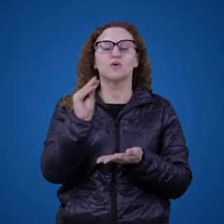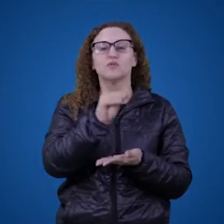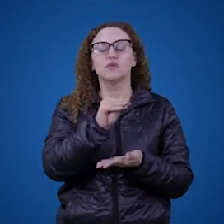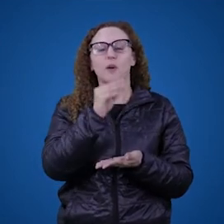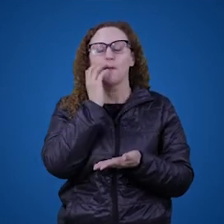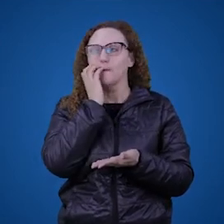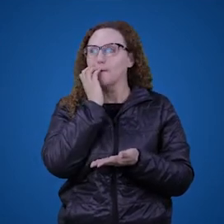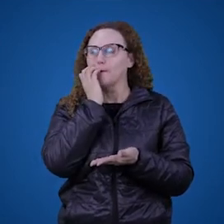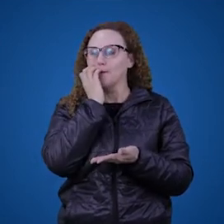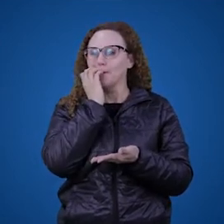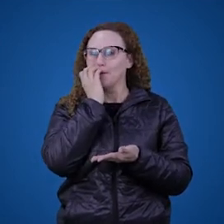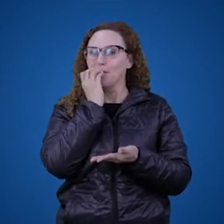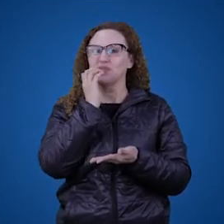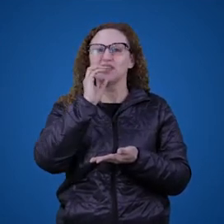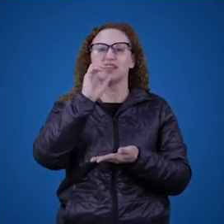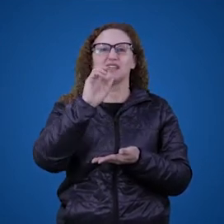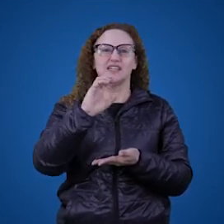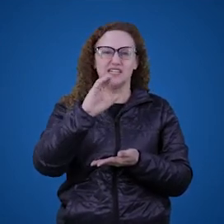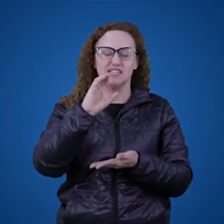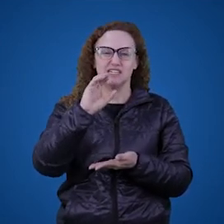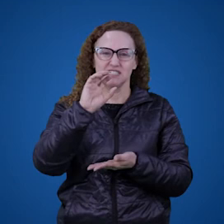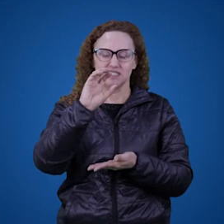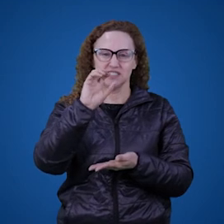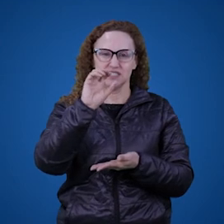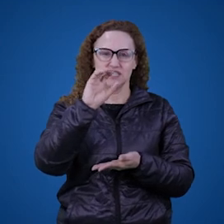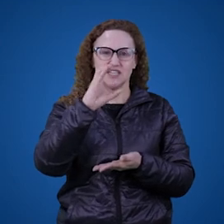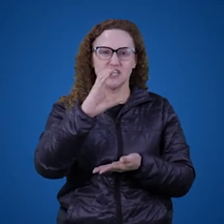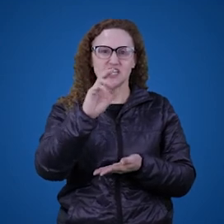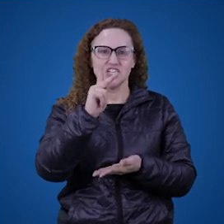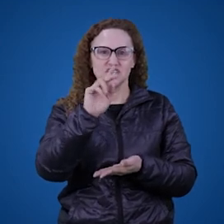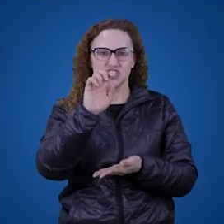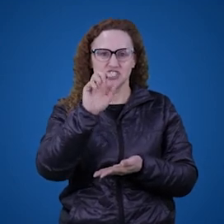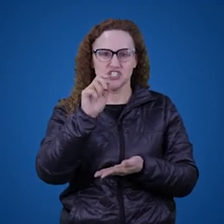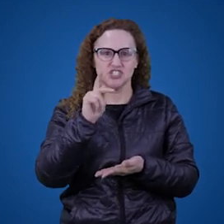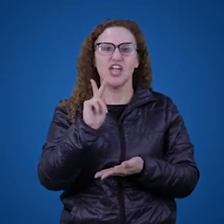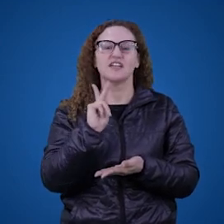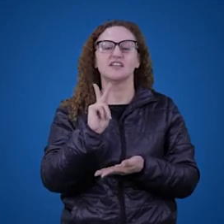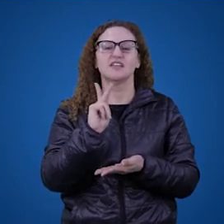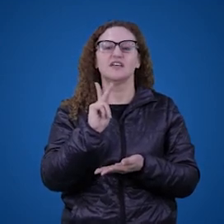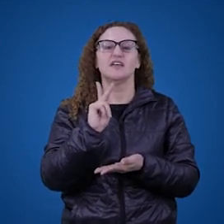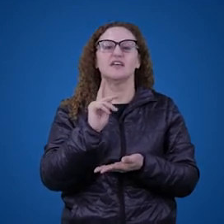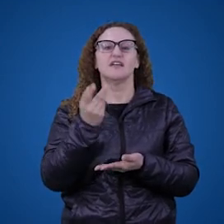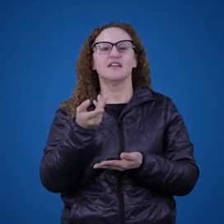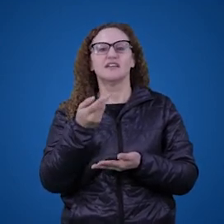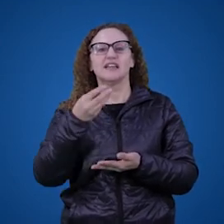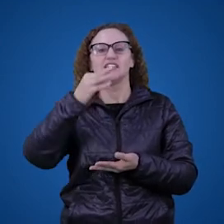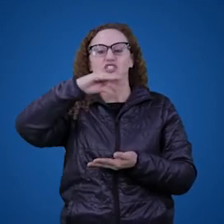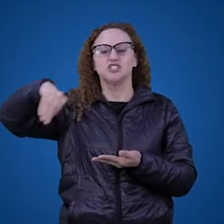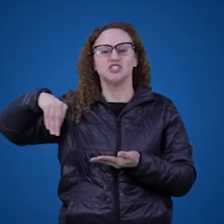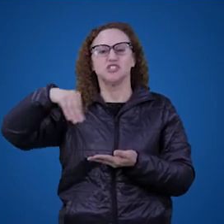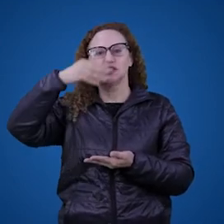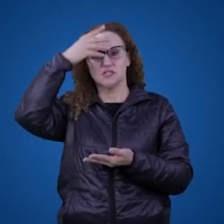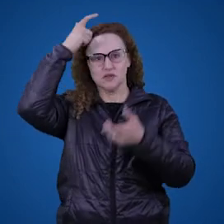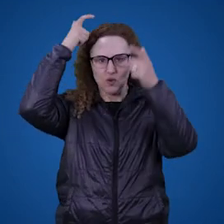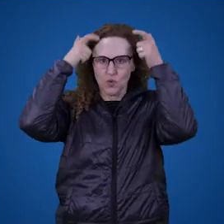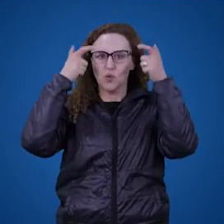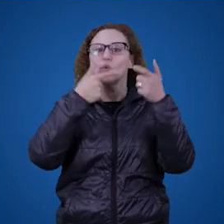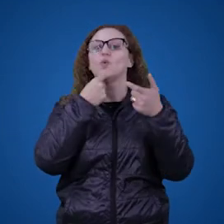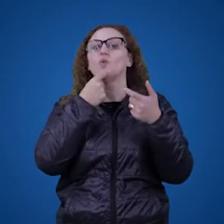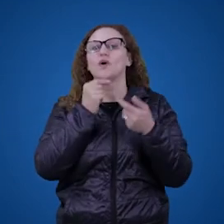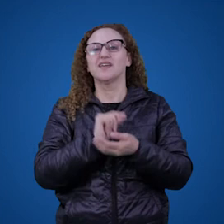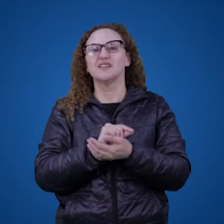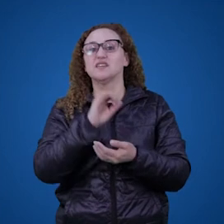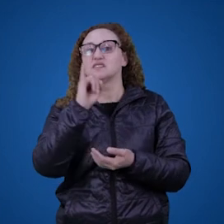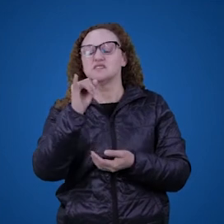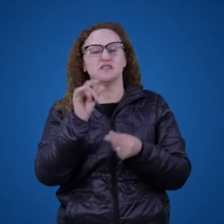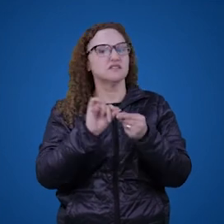adversário na posição de cheque, ele é obrigado a tirar o rei dele dessa posição. Se ele não o